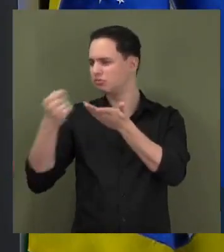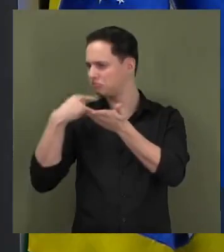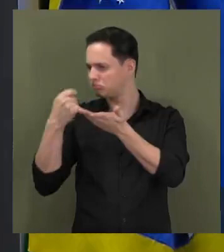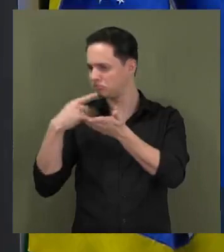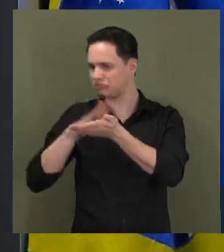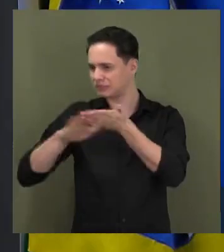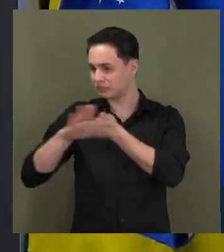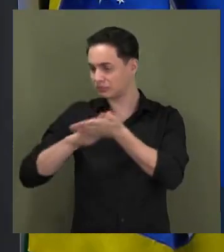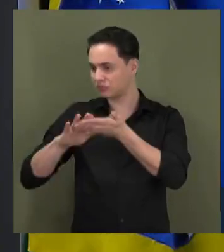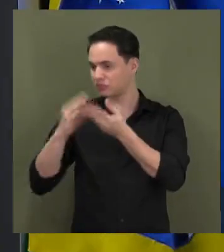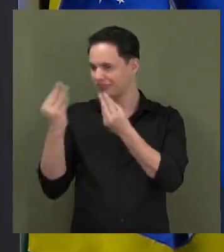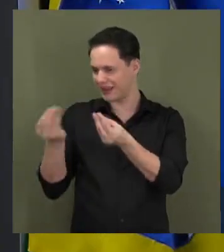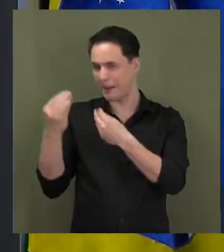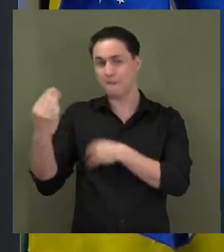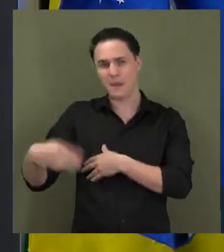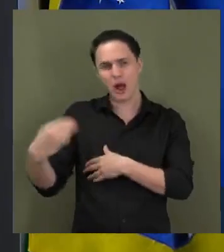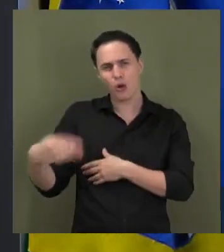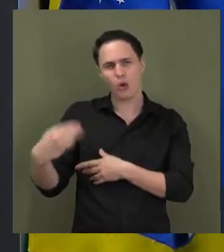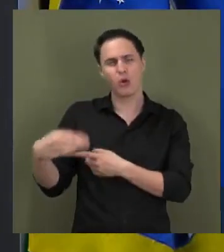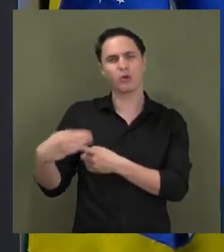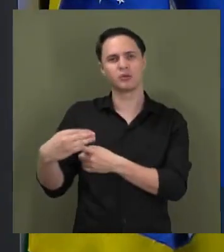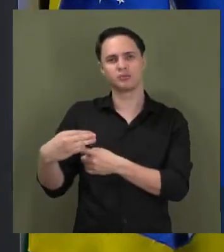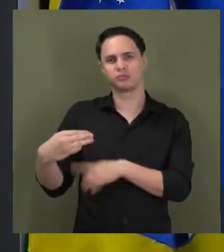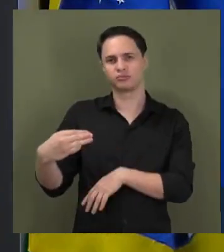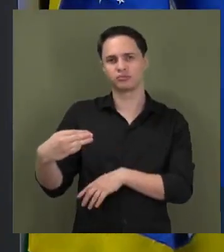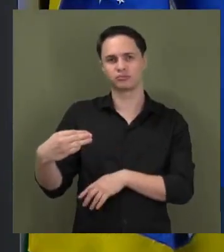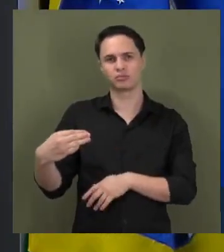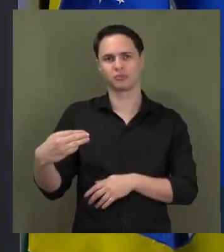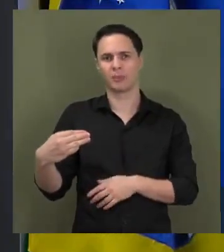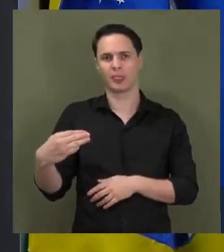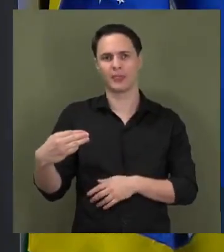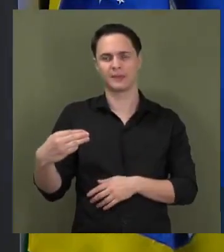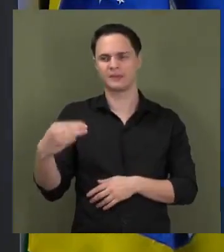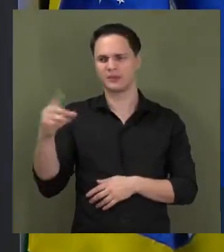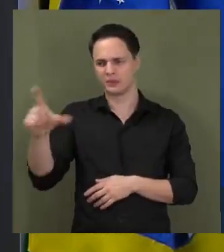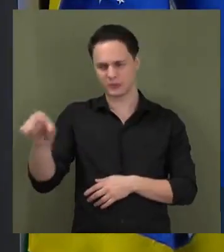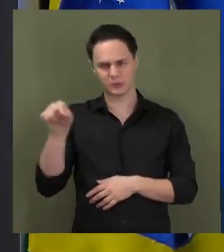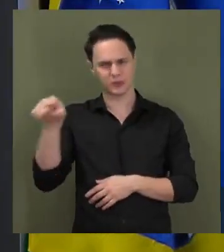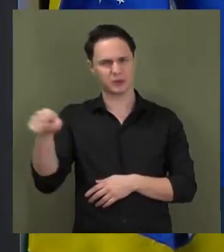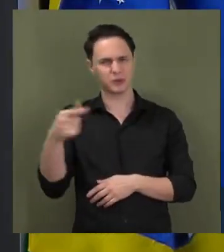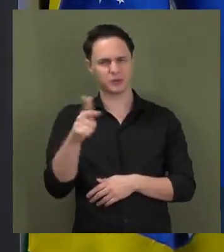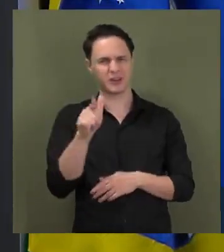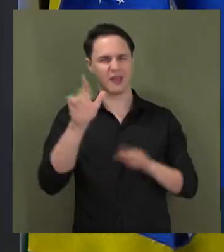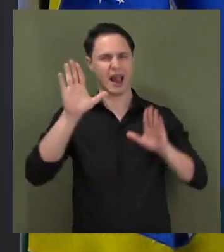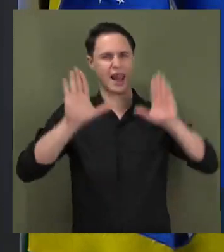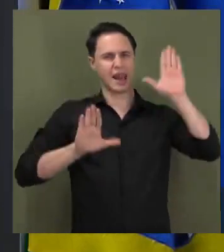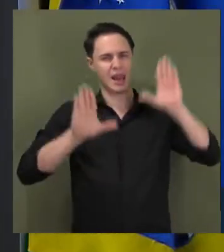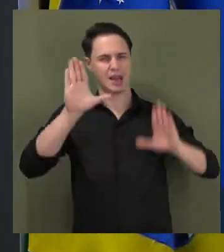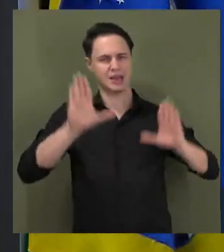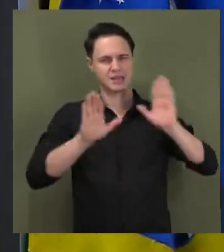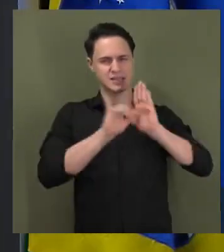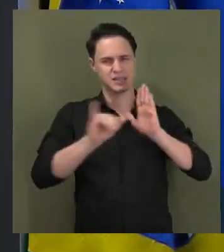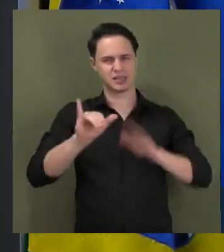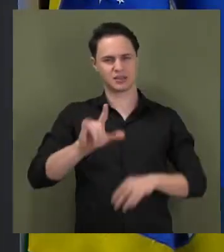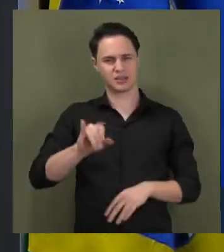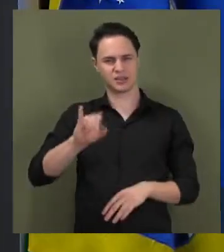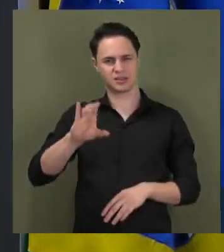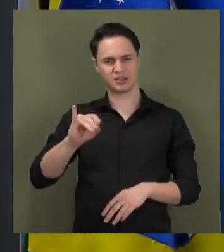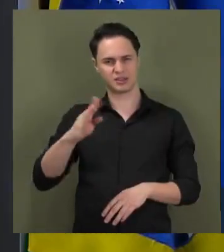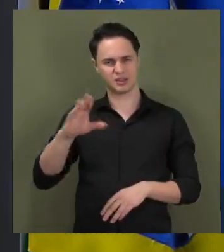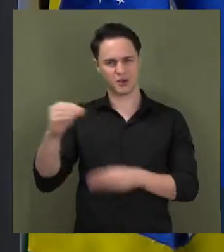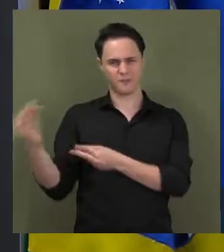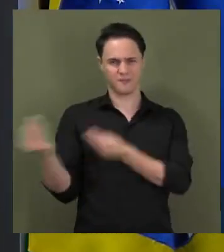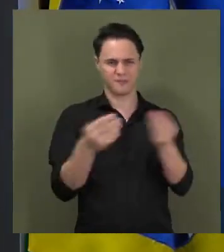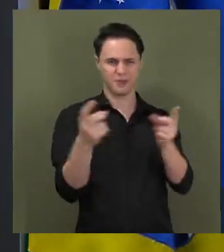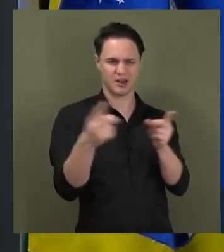inofensiva, da maconha, foi escolhida sem licitação para fornecer respiradores